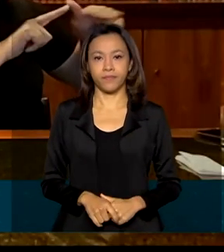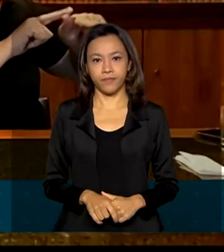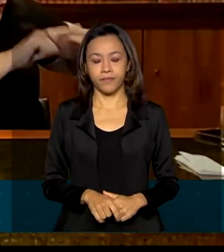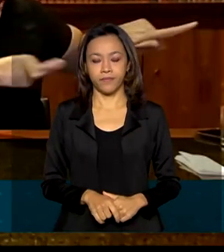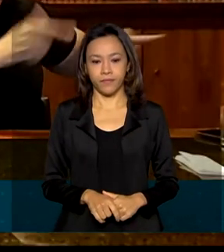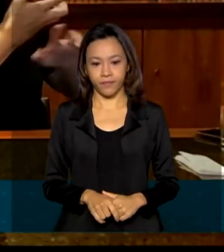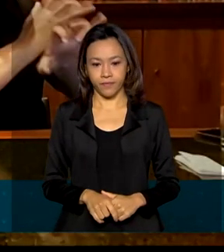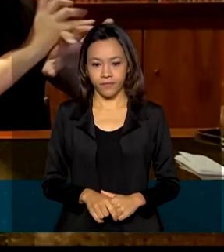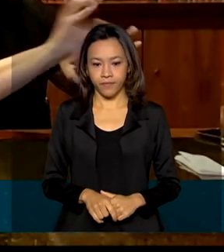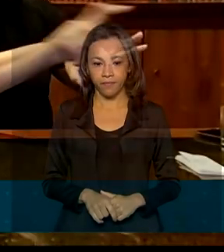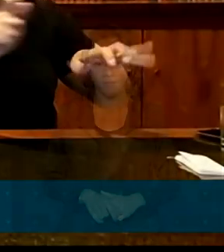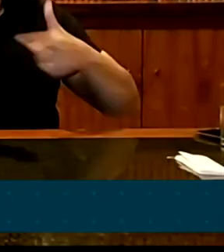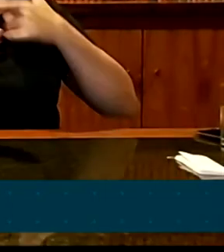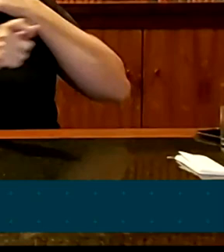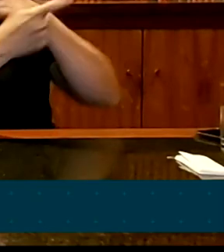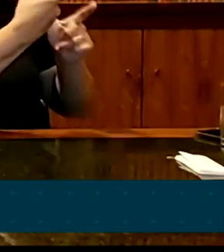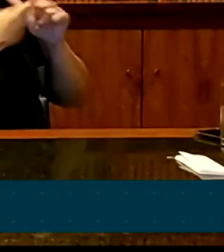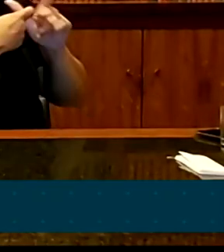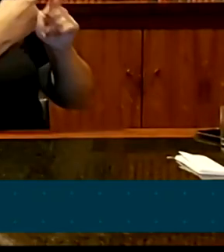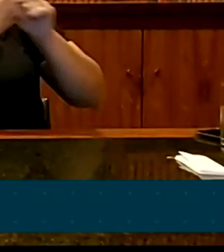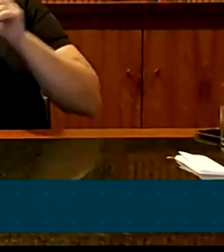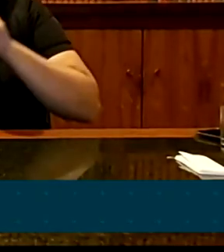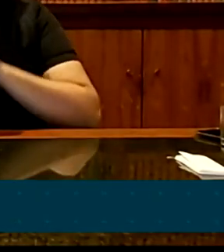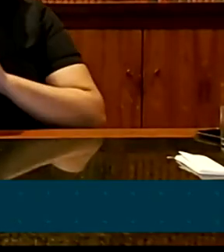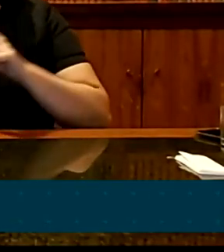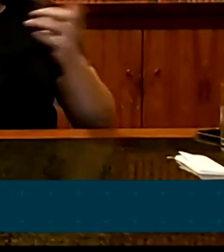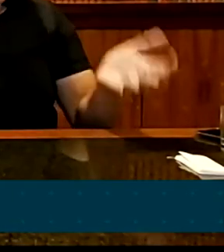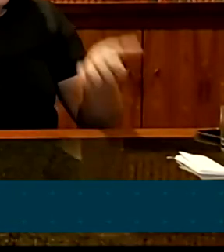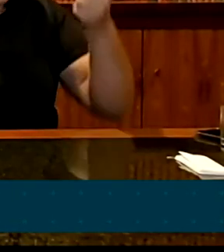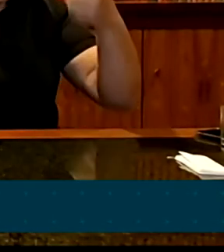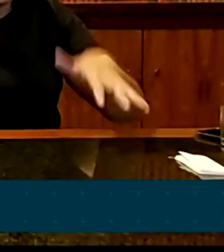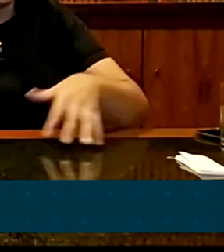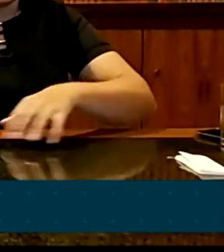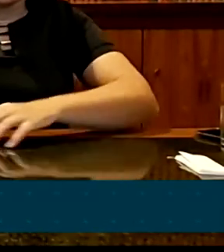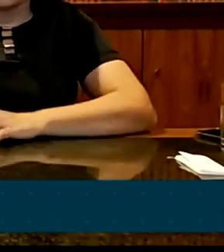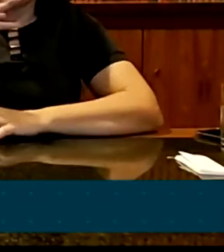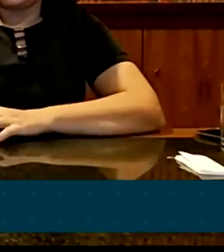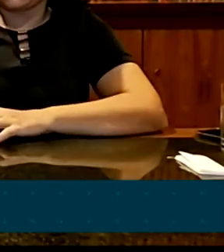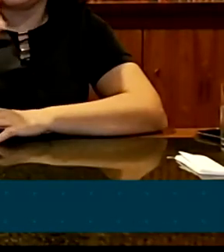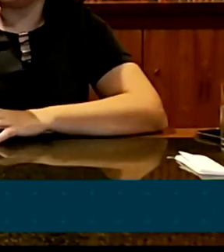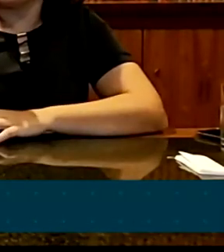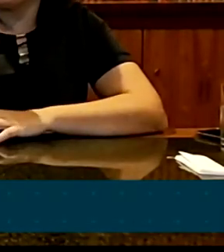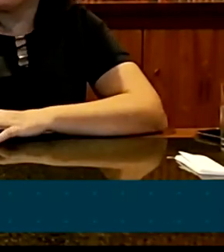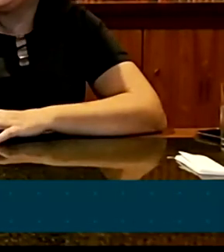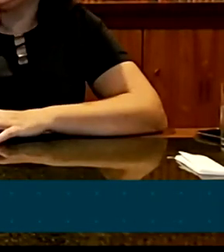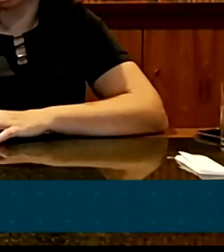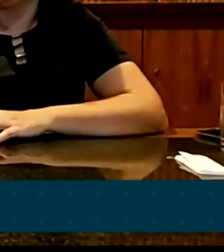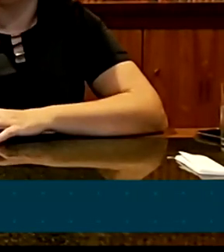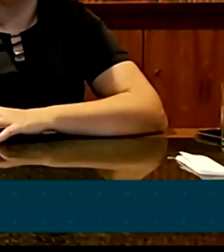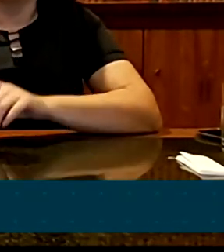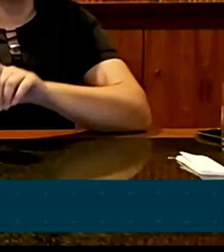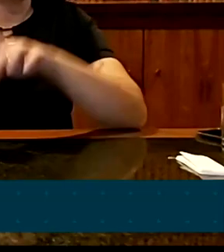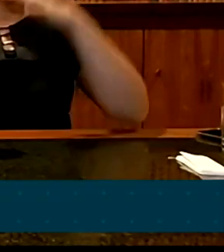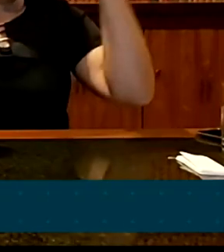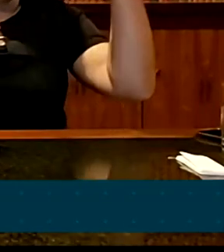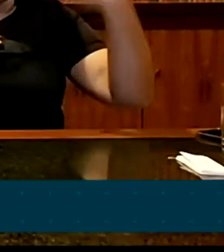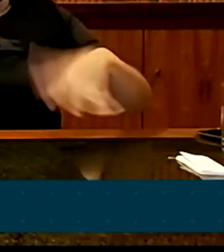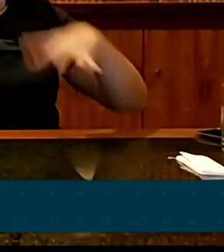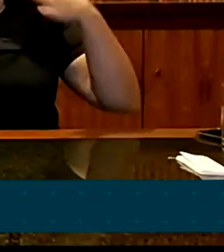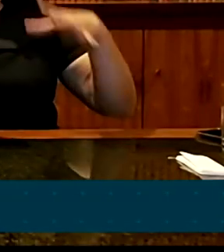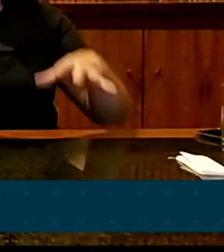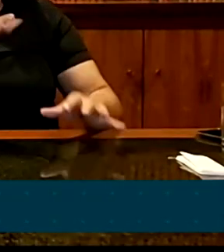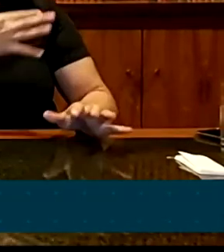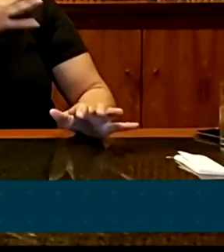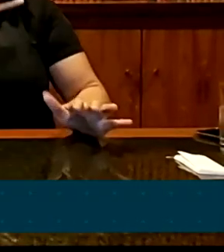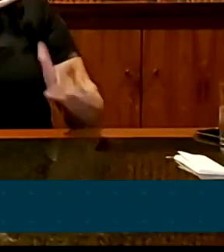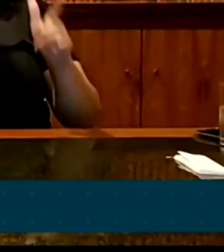O gasto agora são de 44 bilhões de reais. É bastante dinheiro. É mais endividamento para a União.